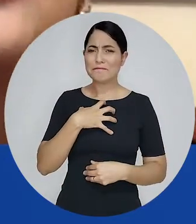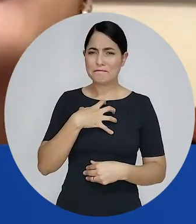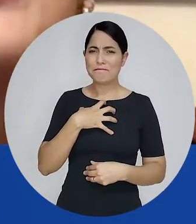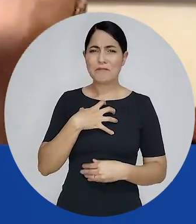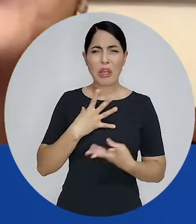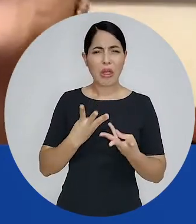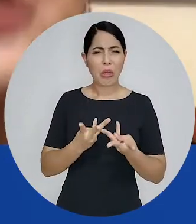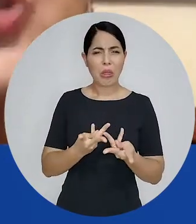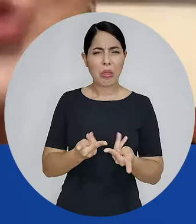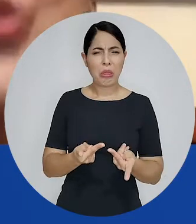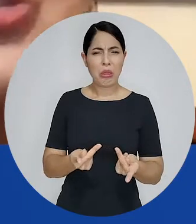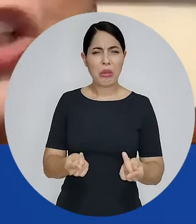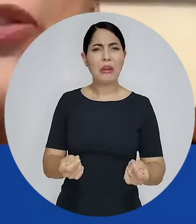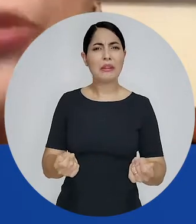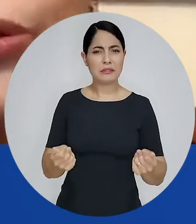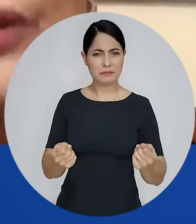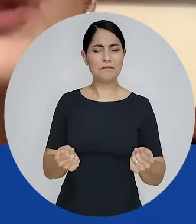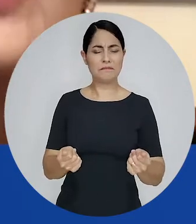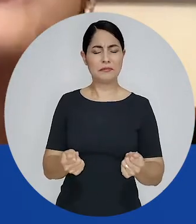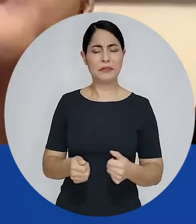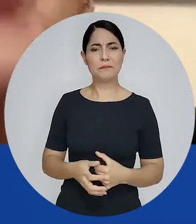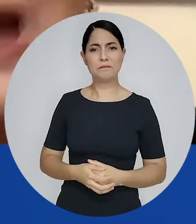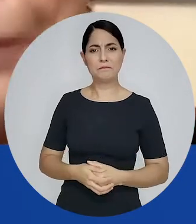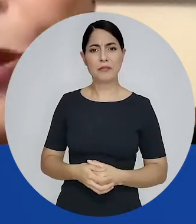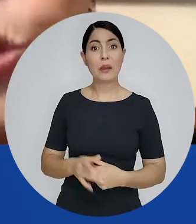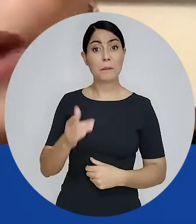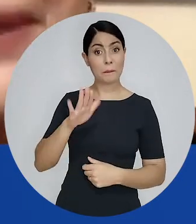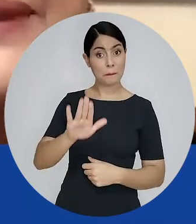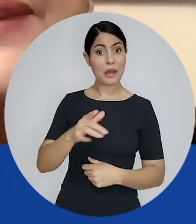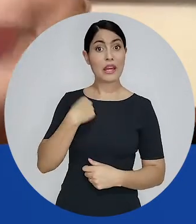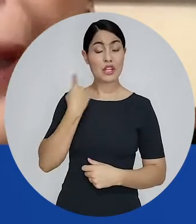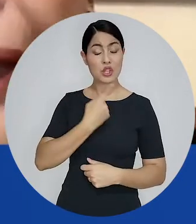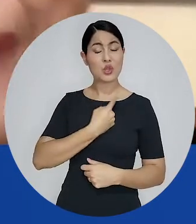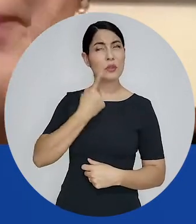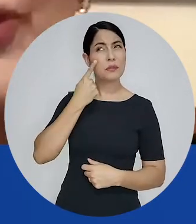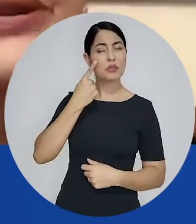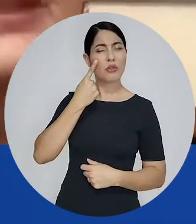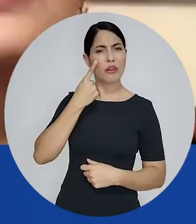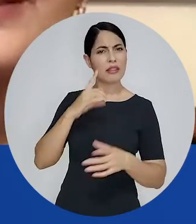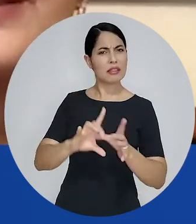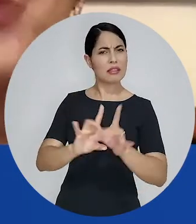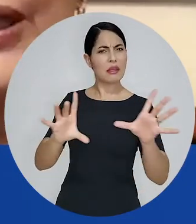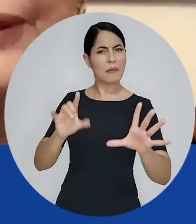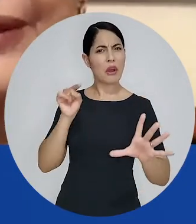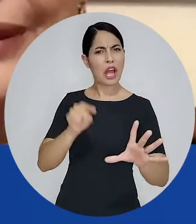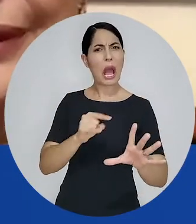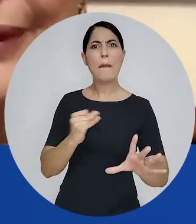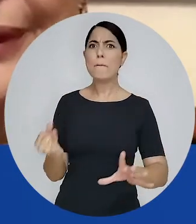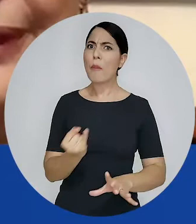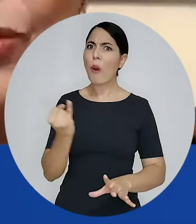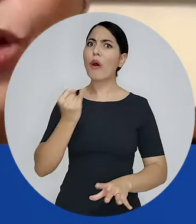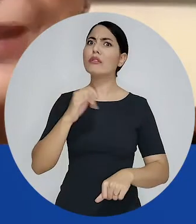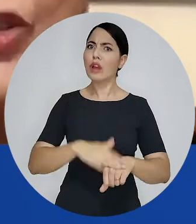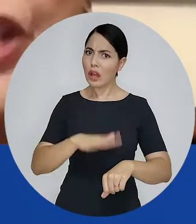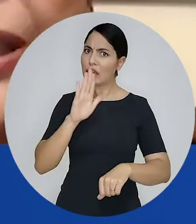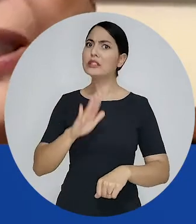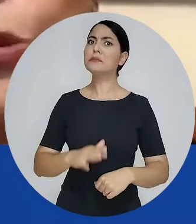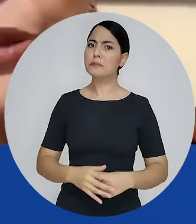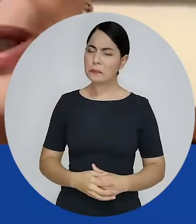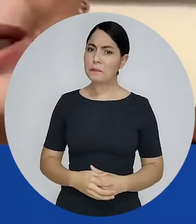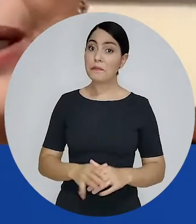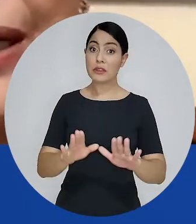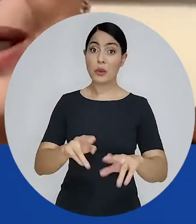eu acho assim, destrutivo, passou a perceber a importância da democracia. Então, nós